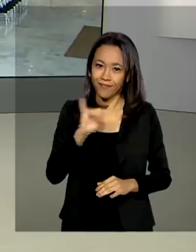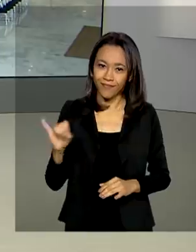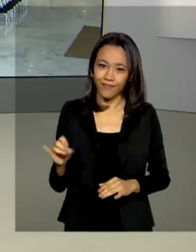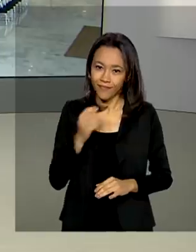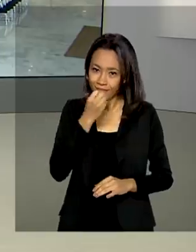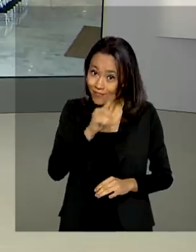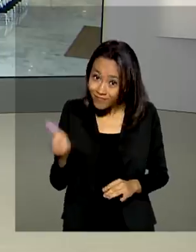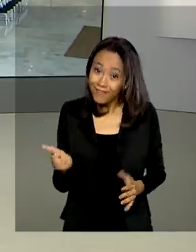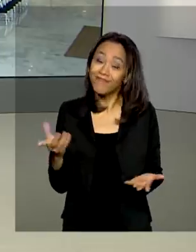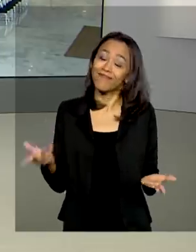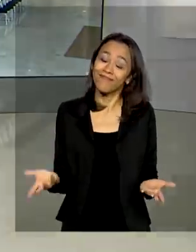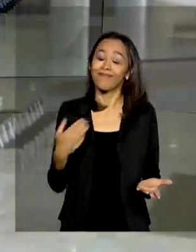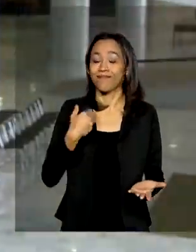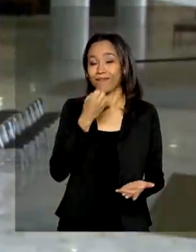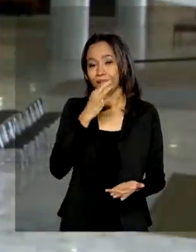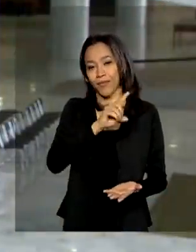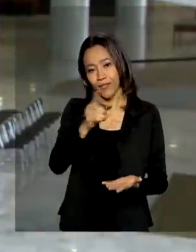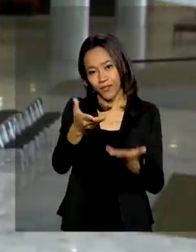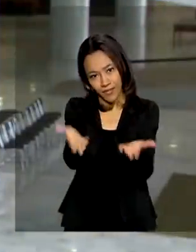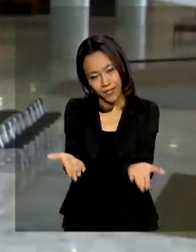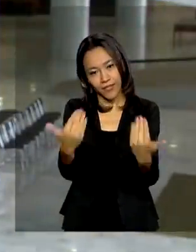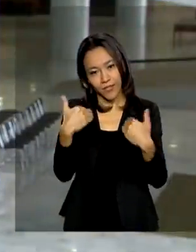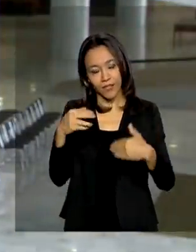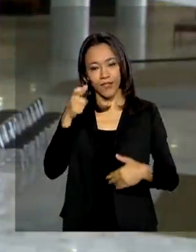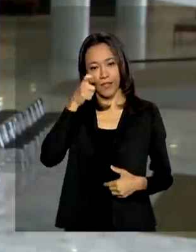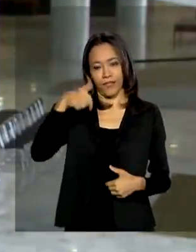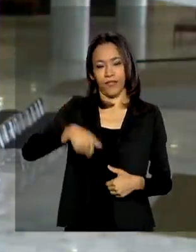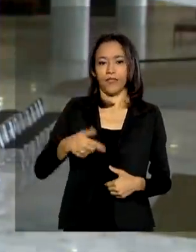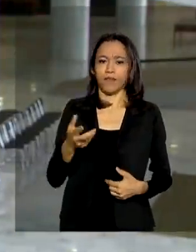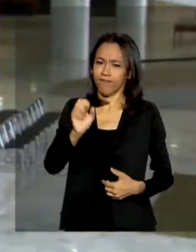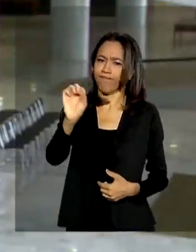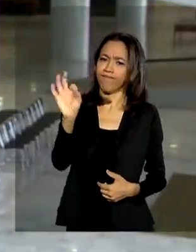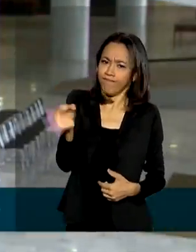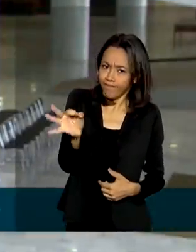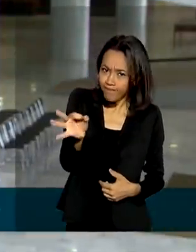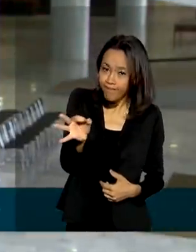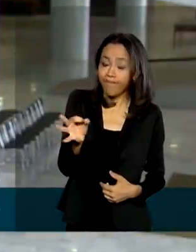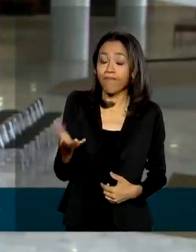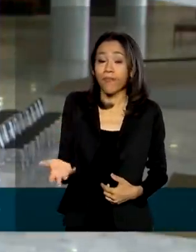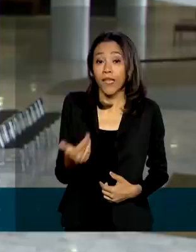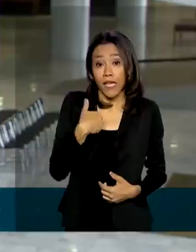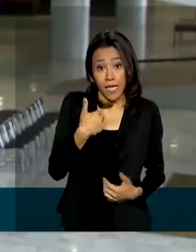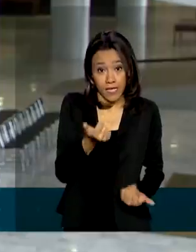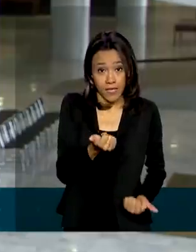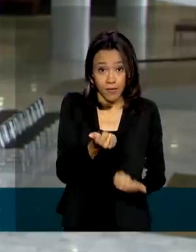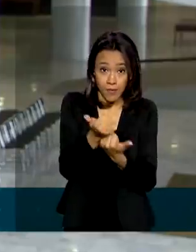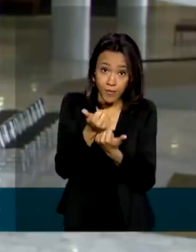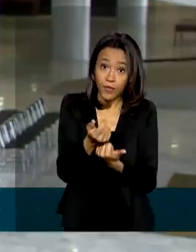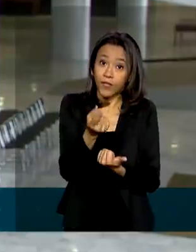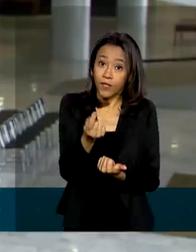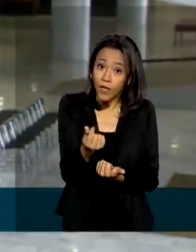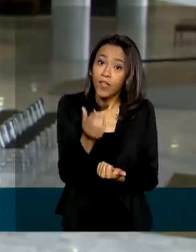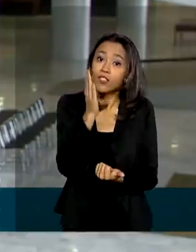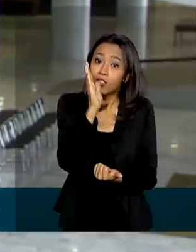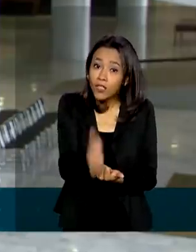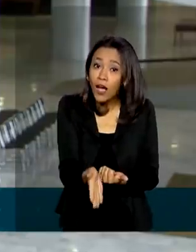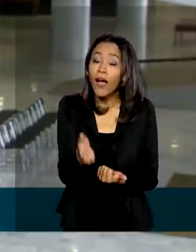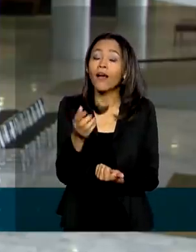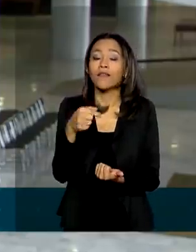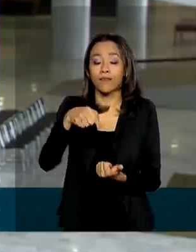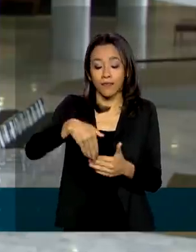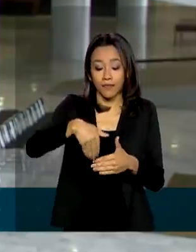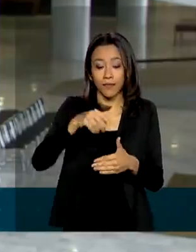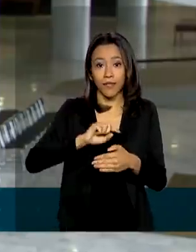você Renata, bom dia pra você que acompanha a TV Brasil. É isso mesmo e o benefício já vai estar disponível neste